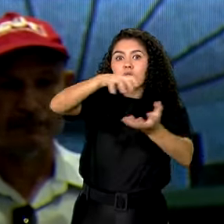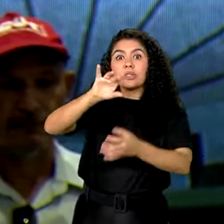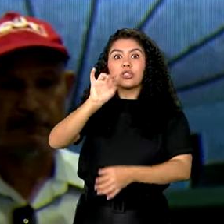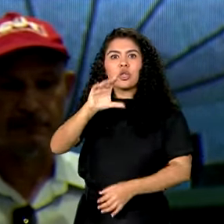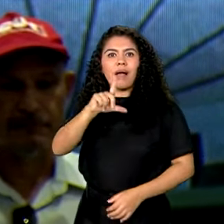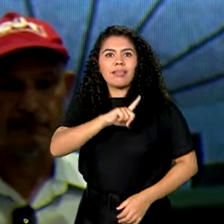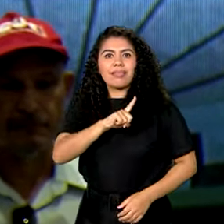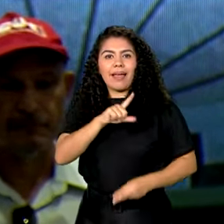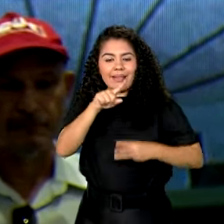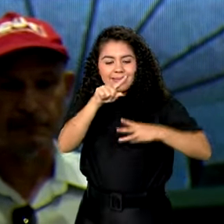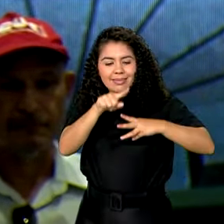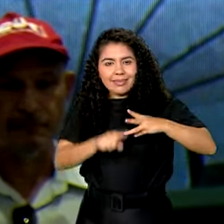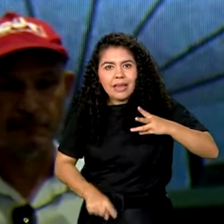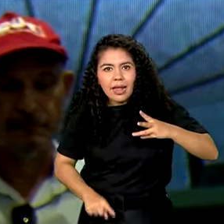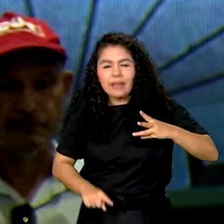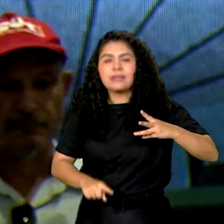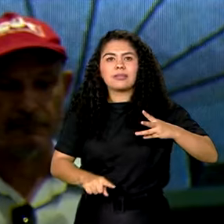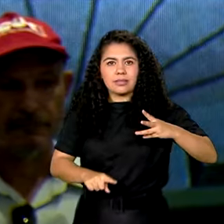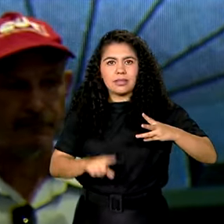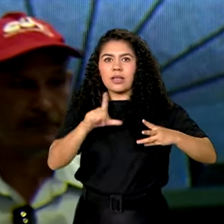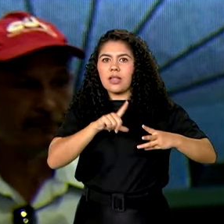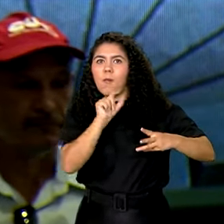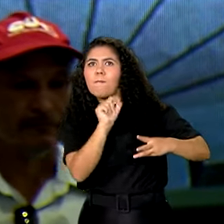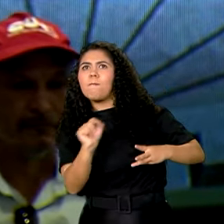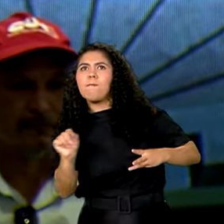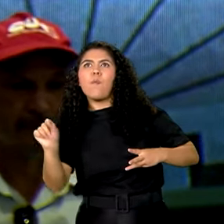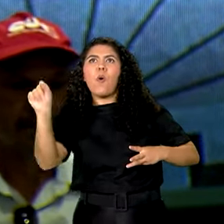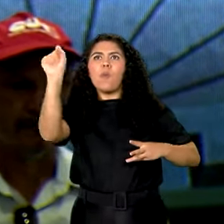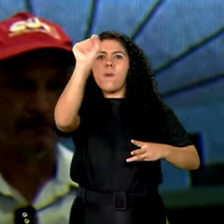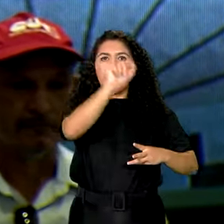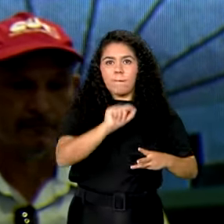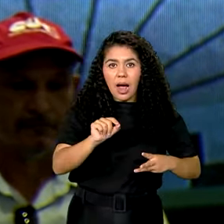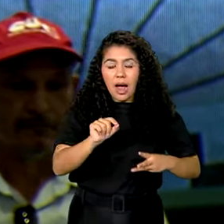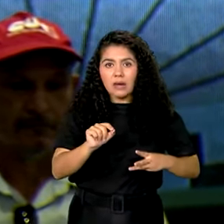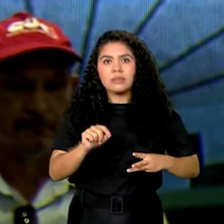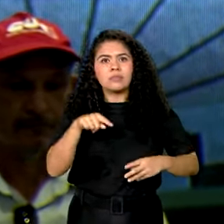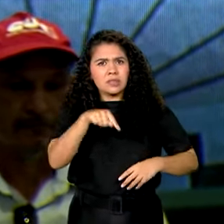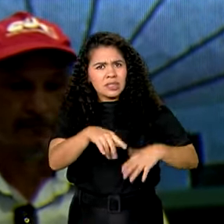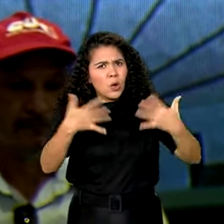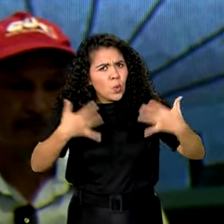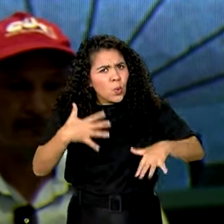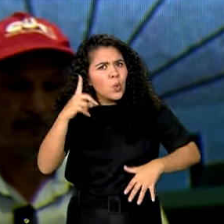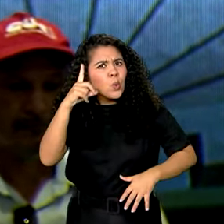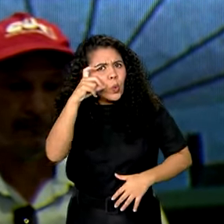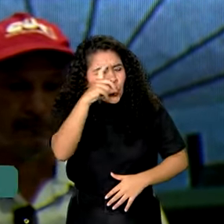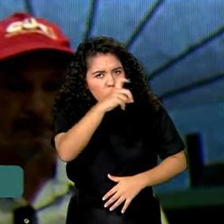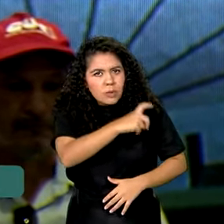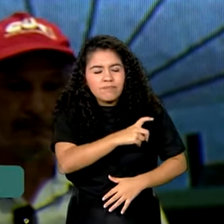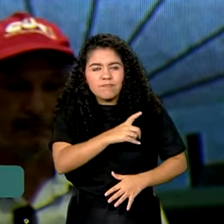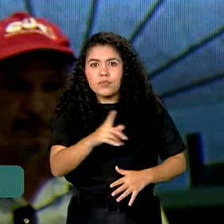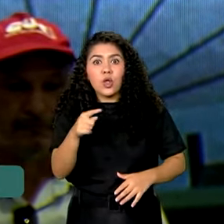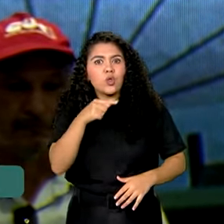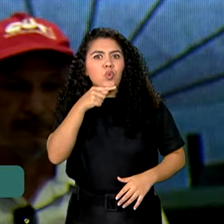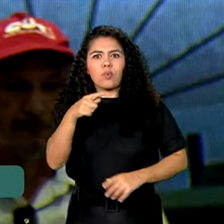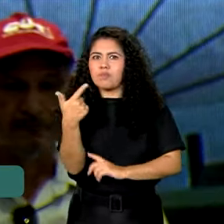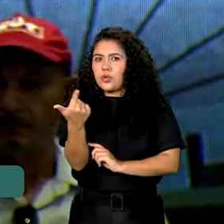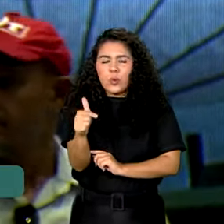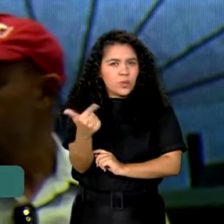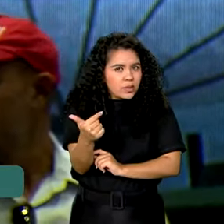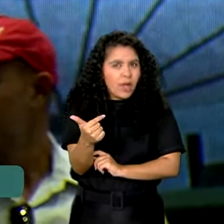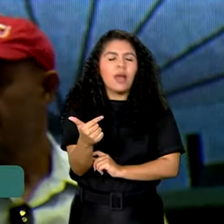equipamentos dessa natureza de infraestrutura de pesquisa com essa complexidade e que, sem dúvida nenhuma, vai